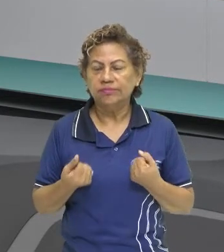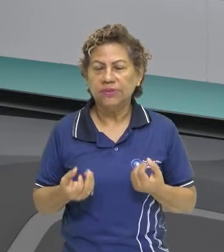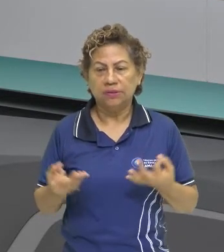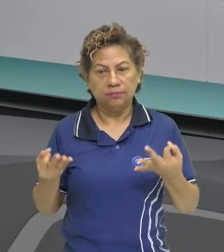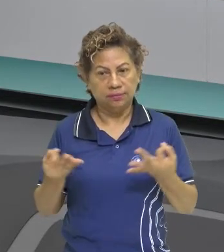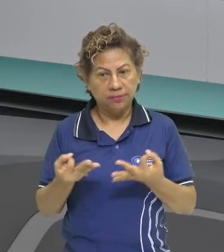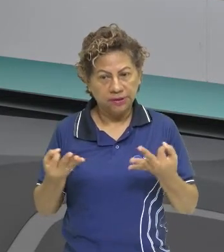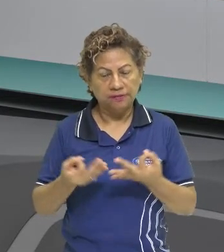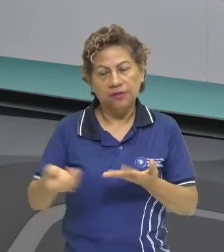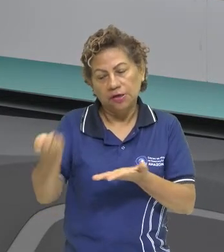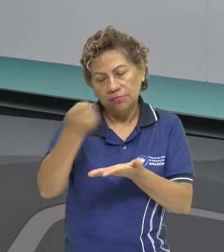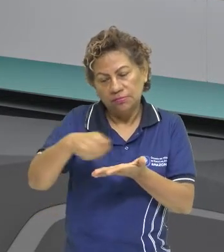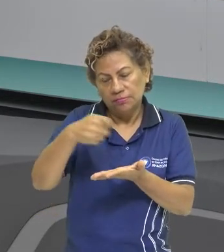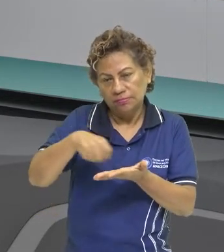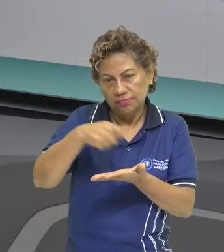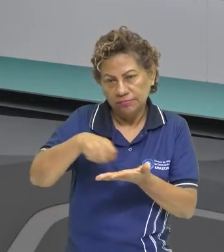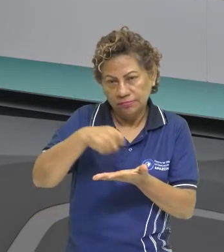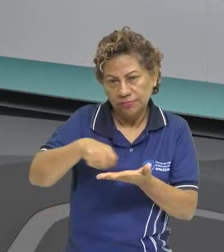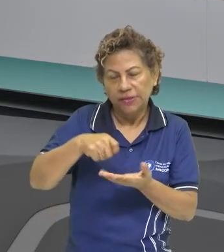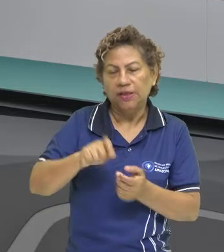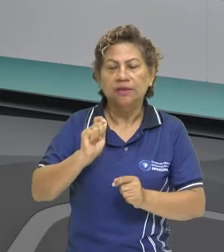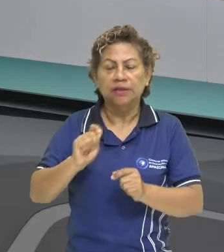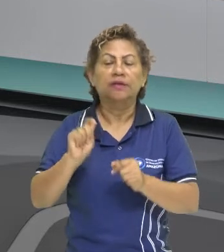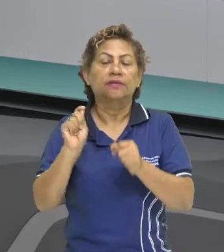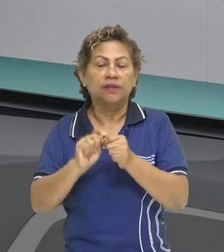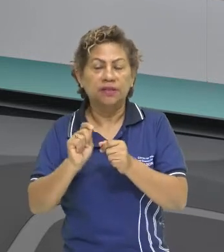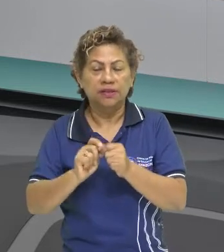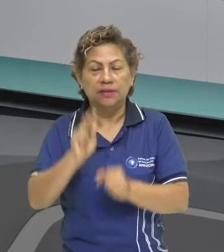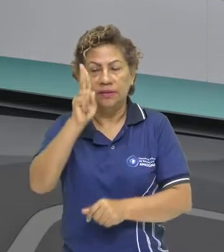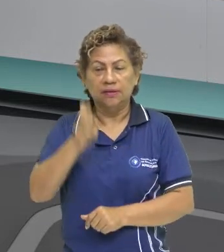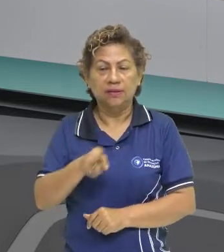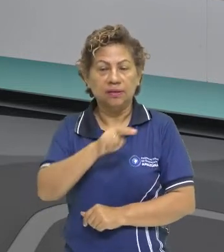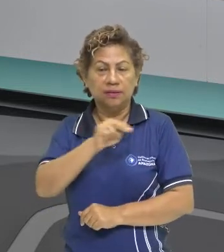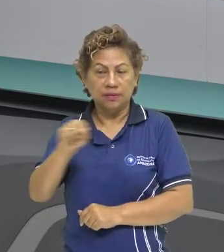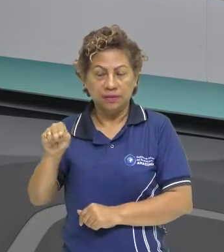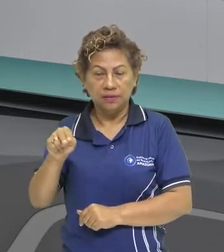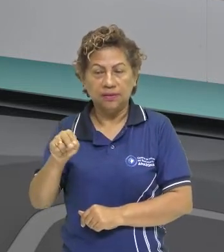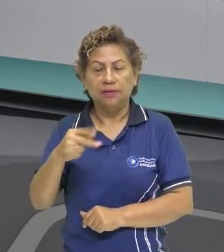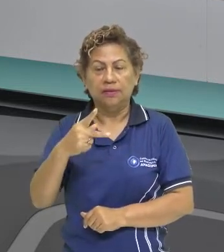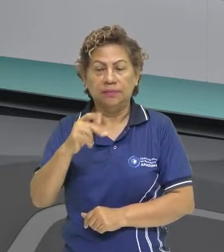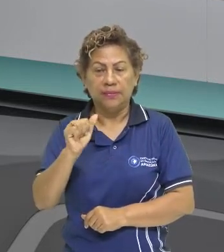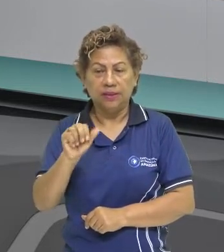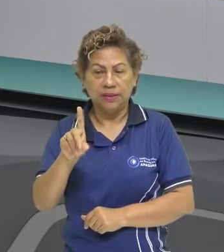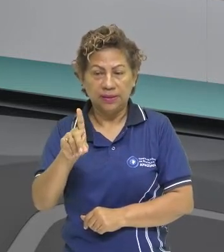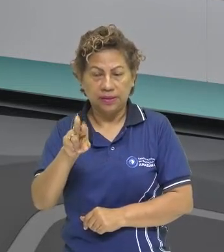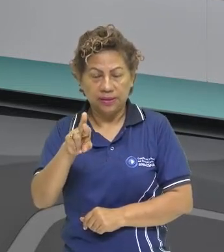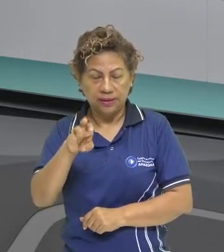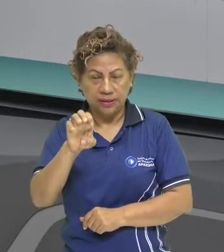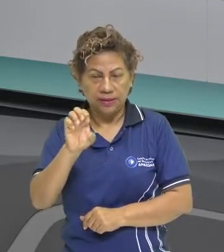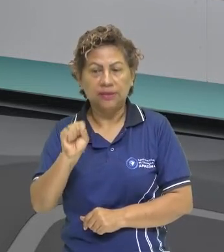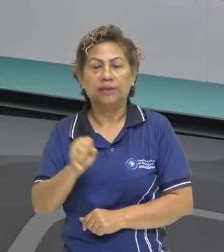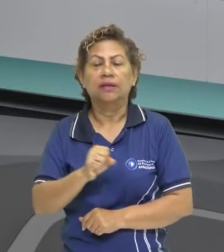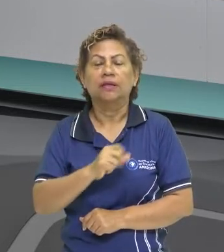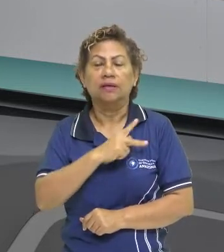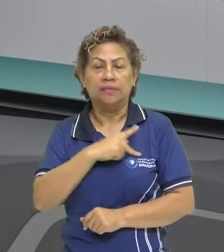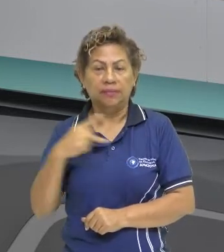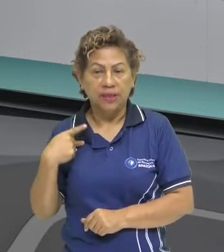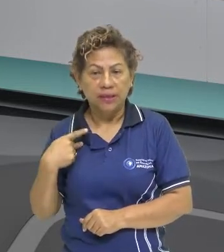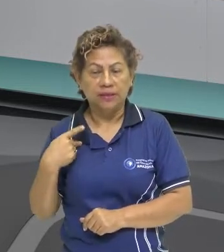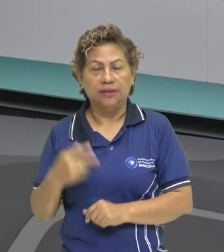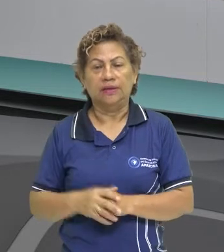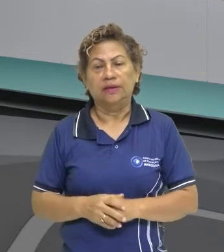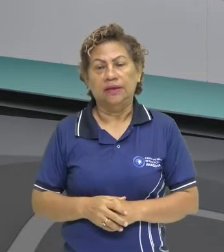escritos, poemas jesuíticos, né, escritos pelos padres, eles tinham esse caráter, né, de transitar.